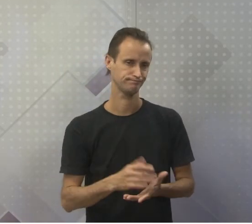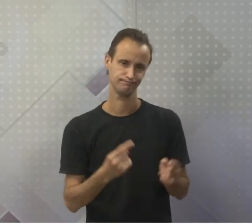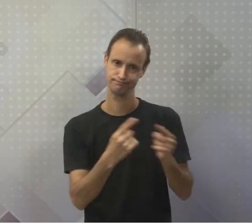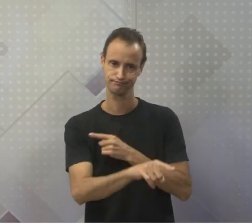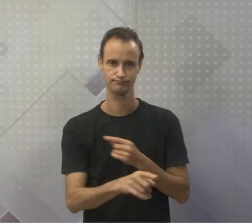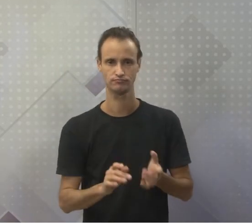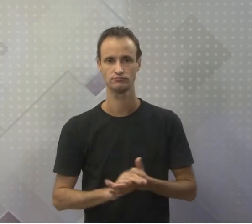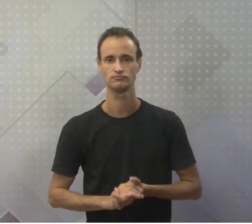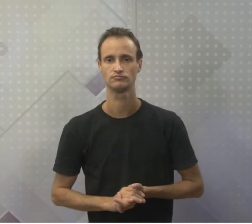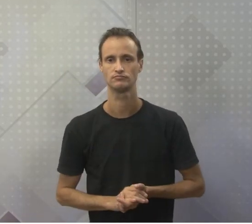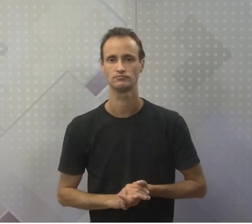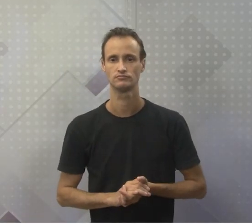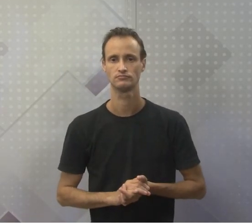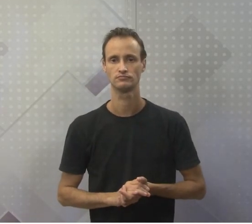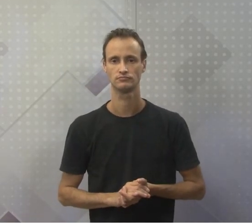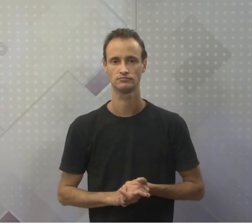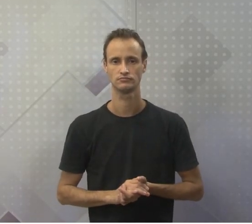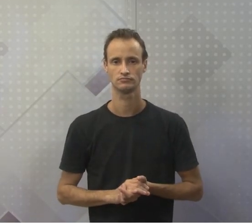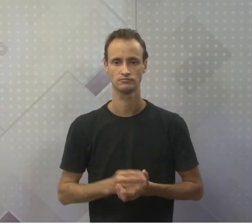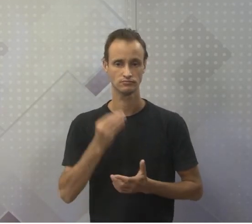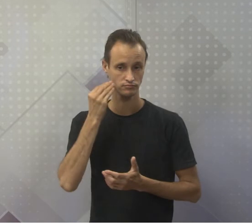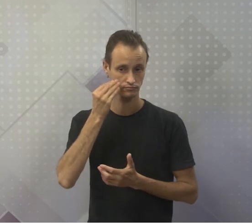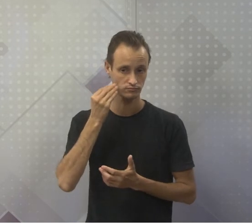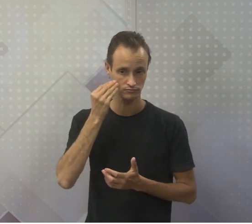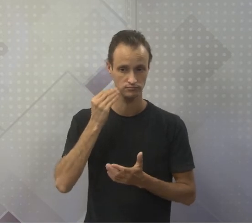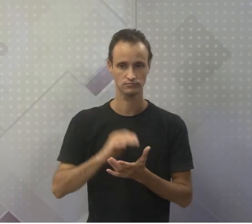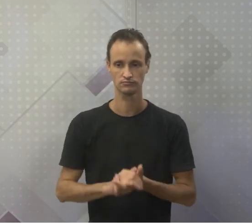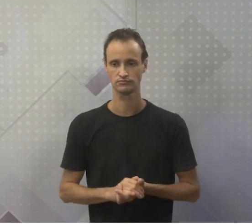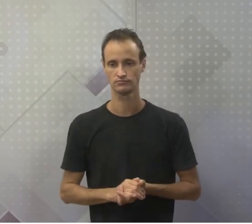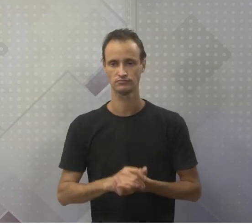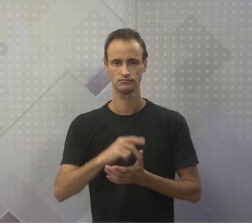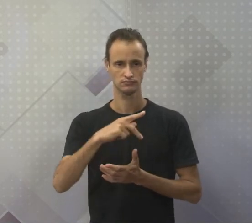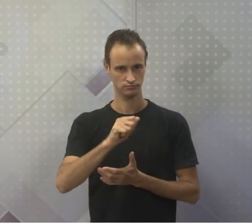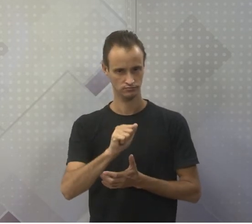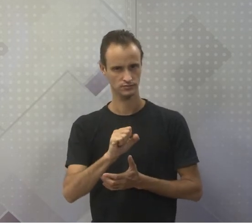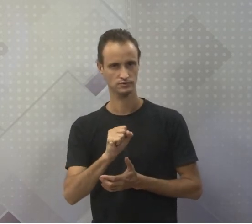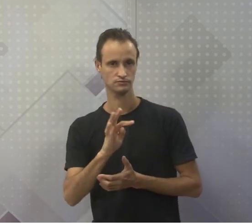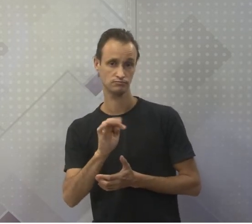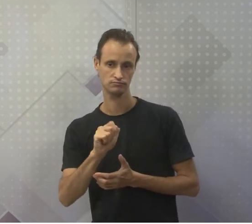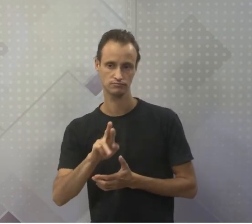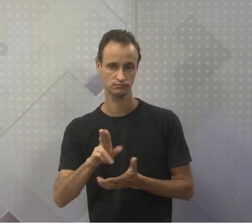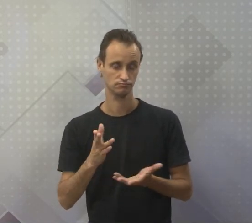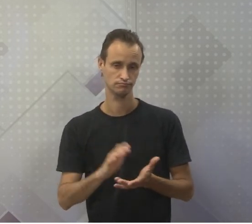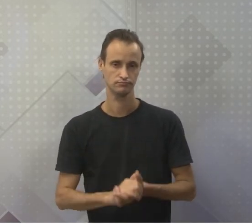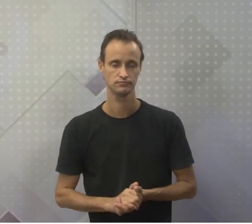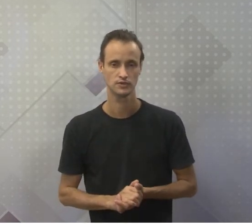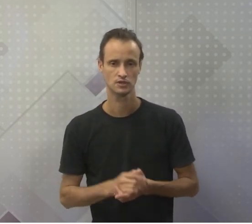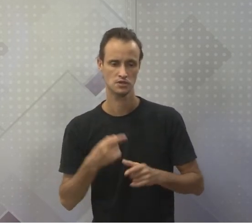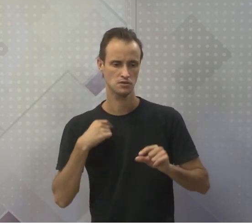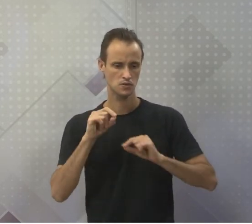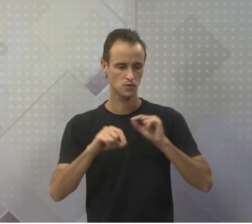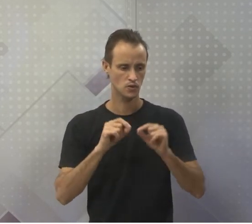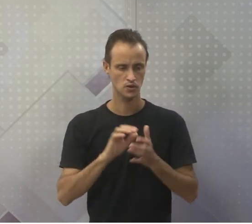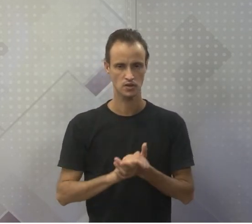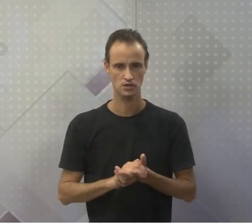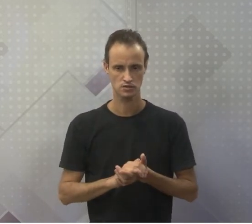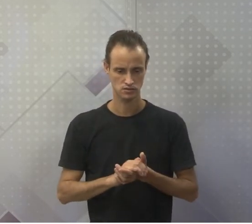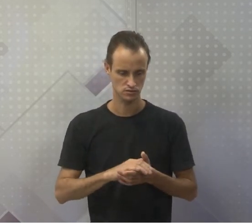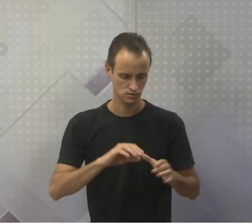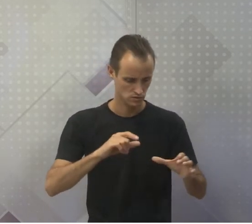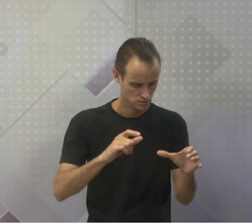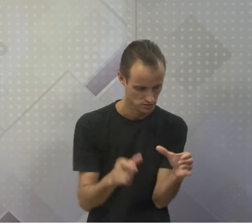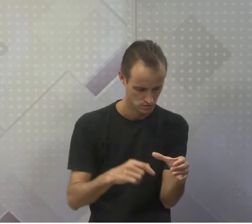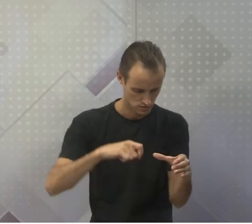Aí vem Pasteur, no experimento de Pasteur, que ele pegou um caldo de cultura